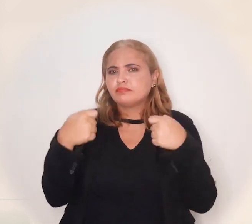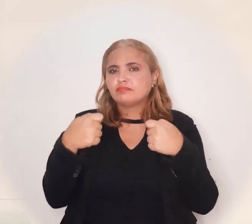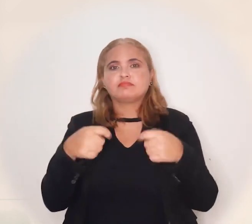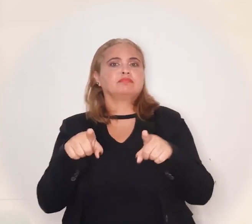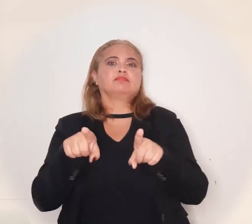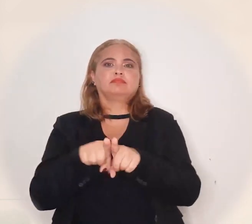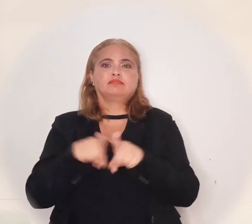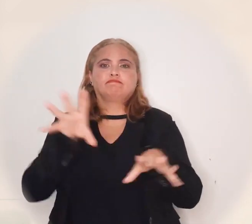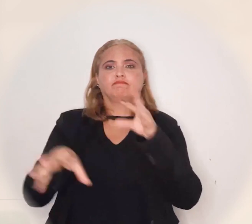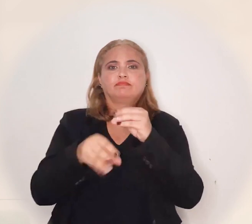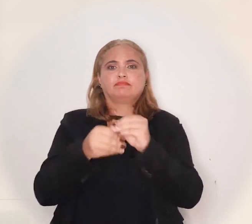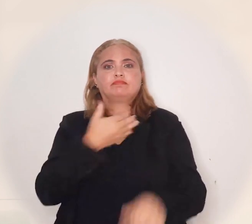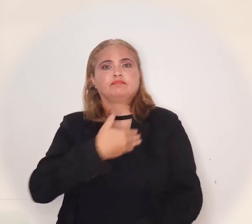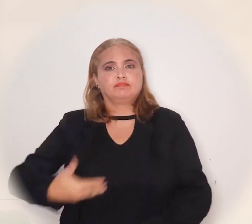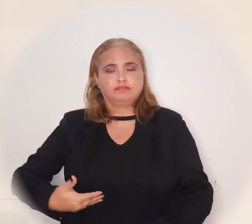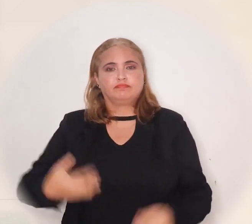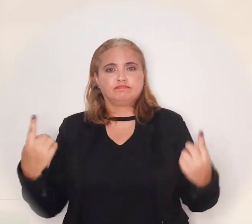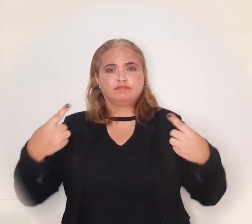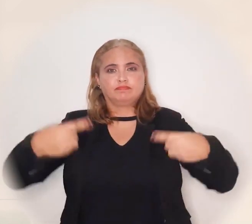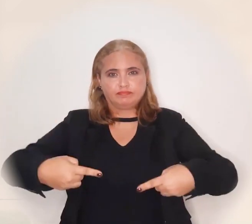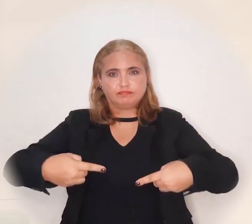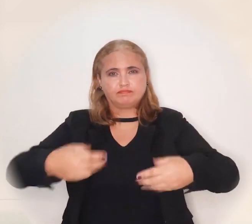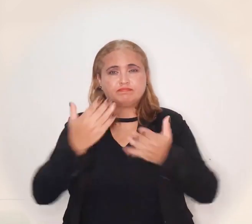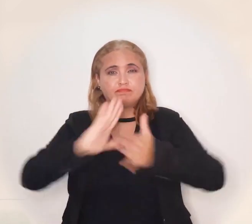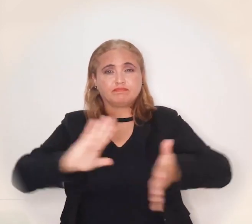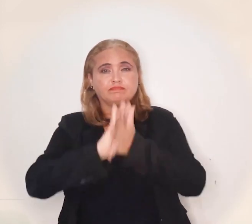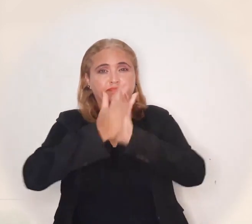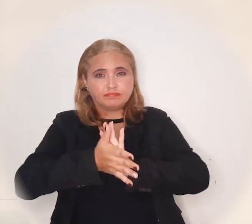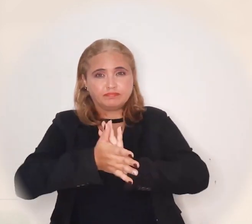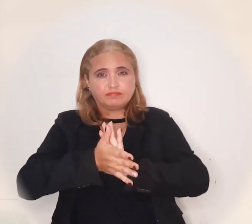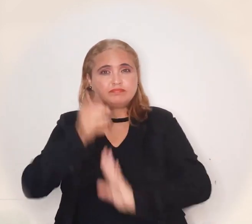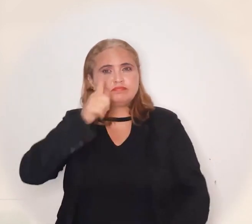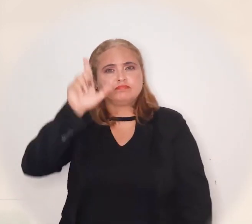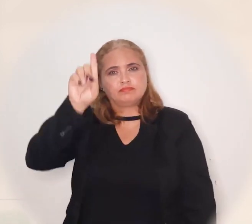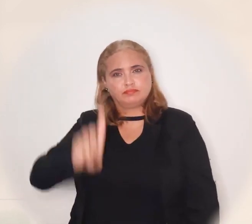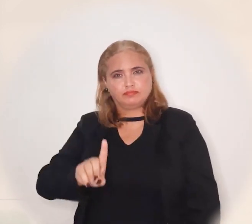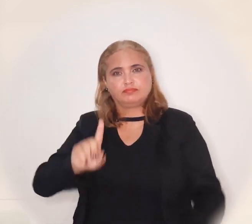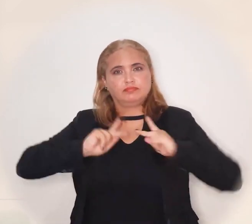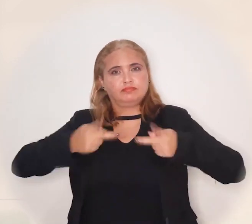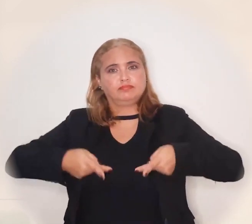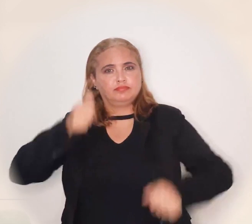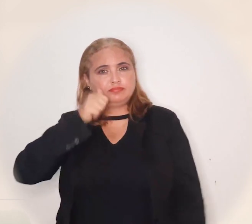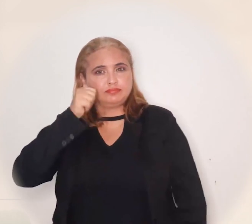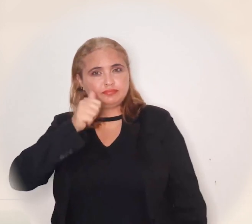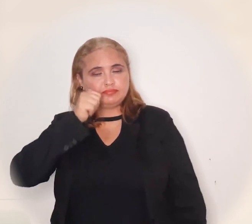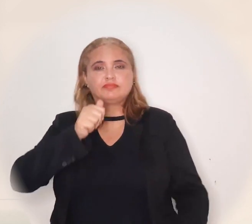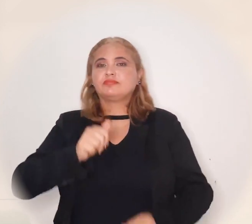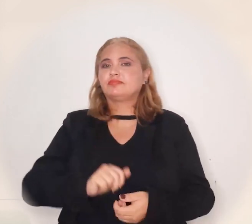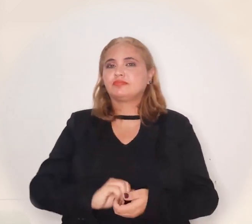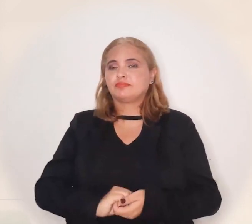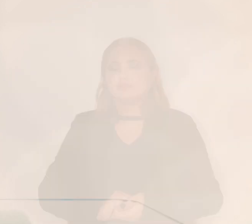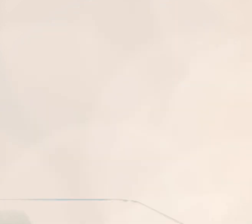Precisamos, portanto, implementar políticas públicas interseccionais para a garantia dos direitos